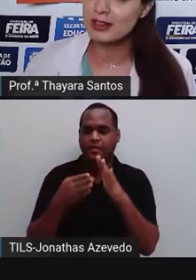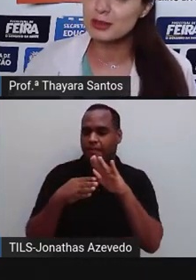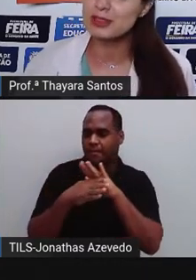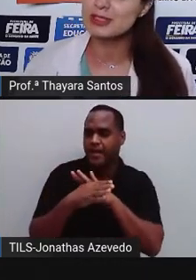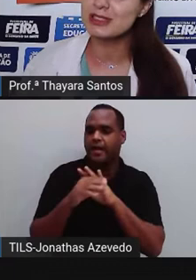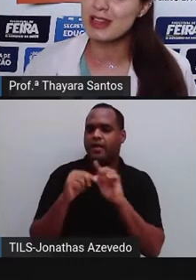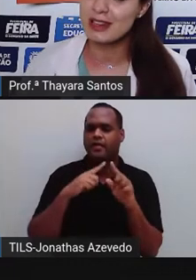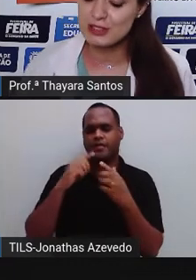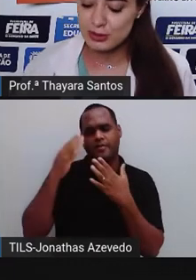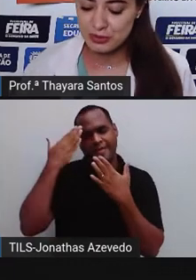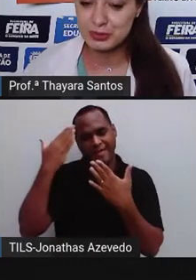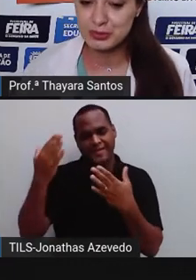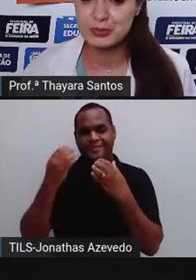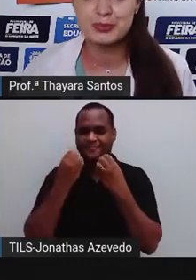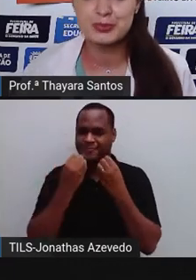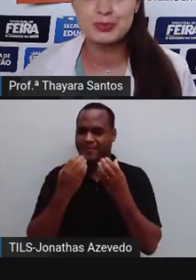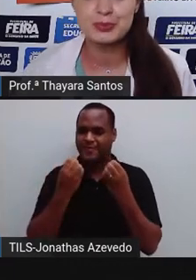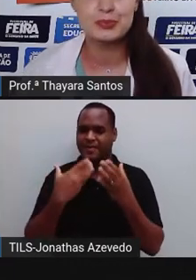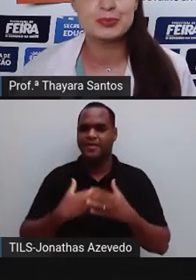obrigada por estarem aqui de novo.